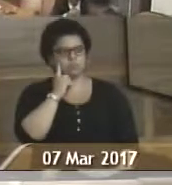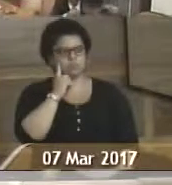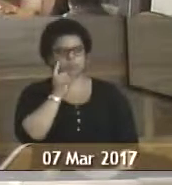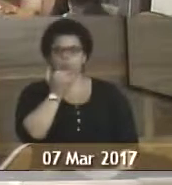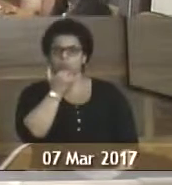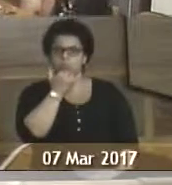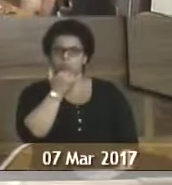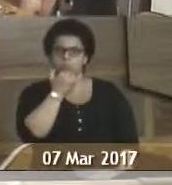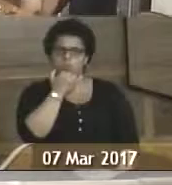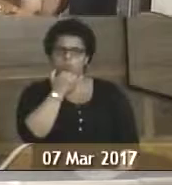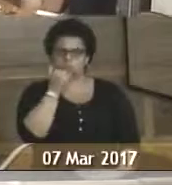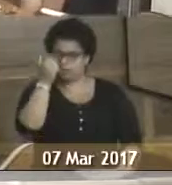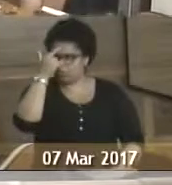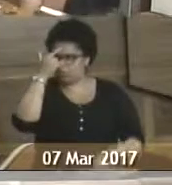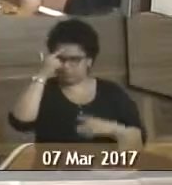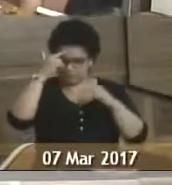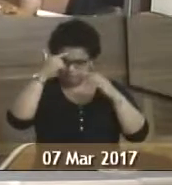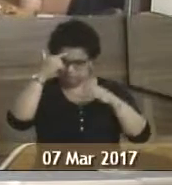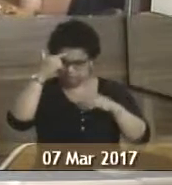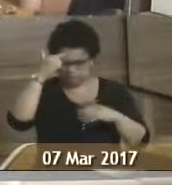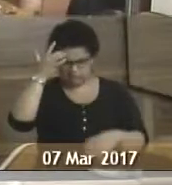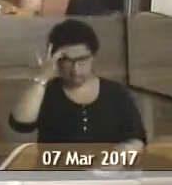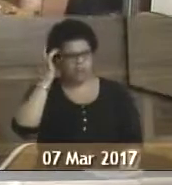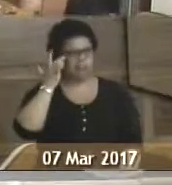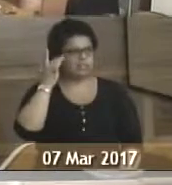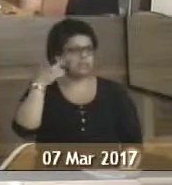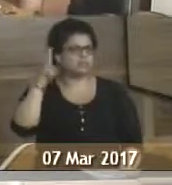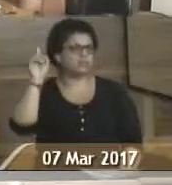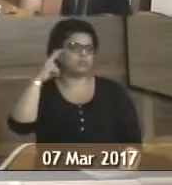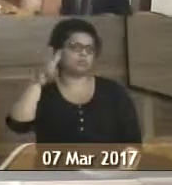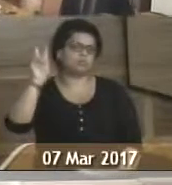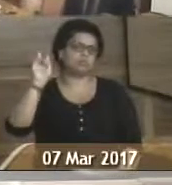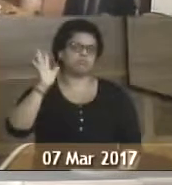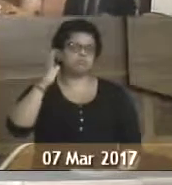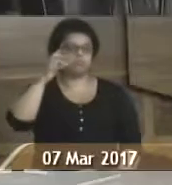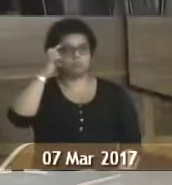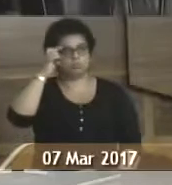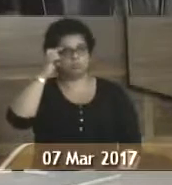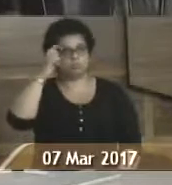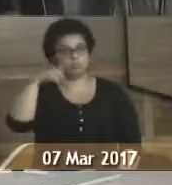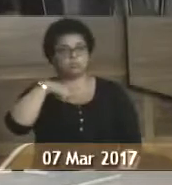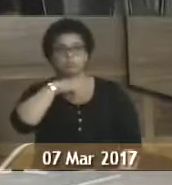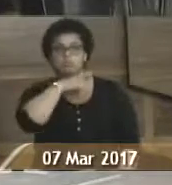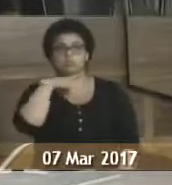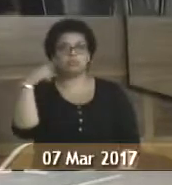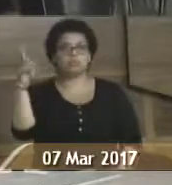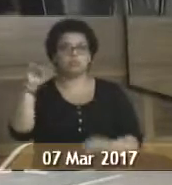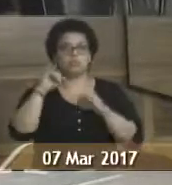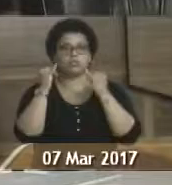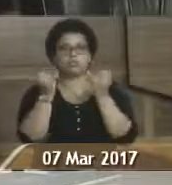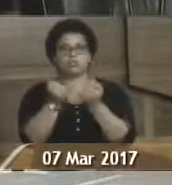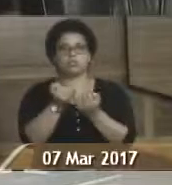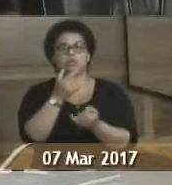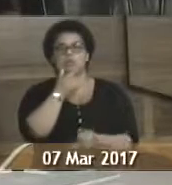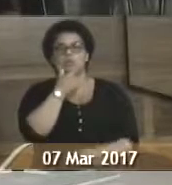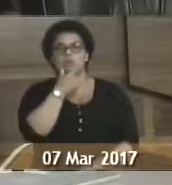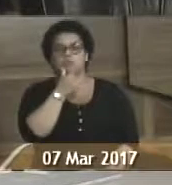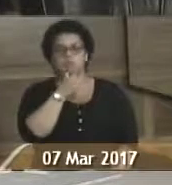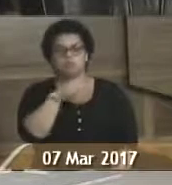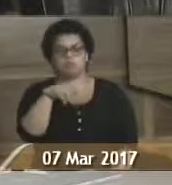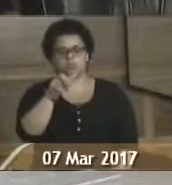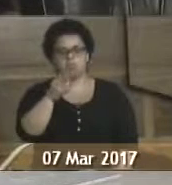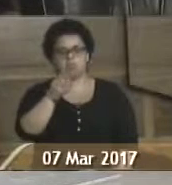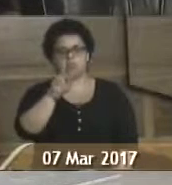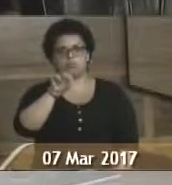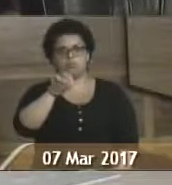Desculpa, está falhando um pouquinho a memória aqui. Eu não sei se foi semana passada ou retrasada, que houve um óbito na Jacuecanga da dona Martinha, que